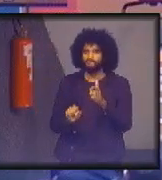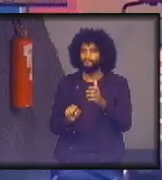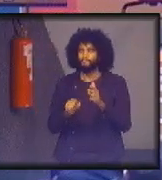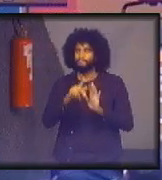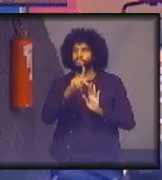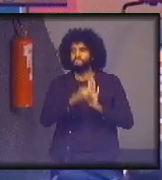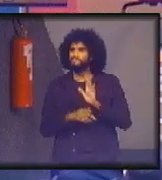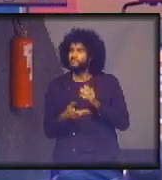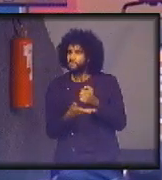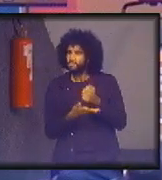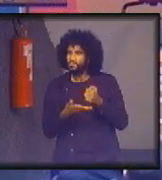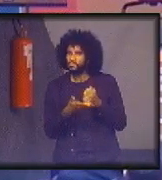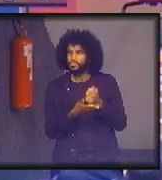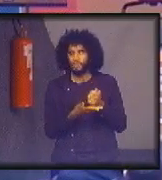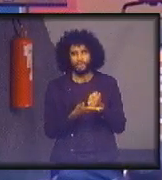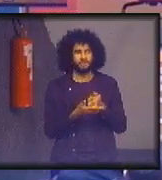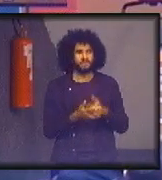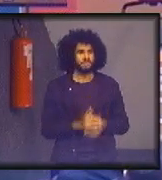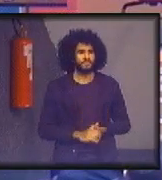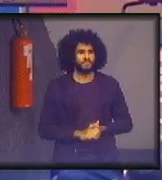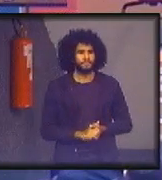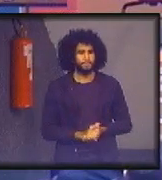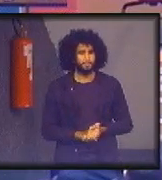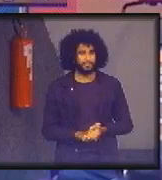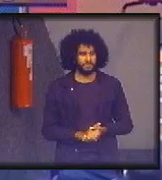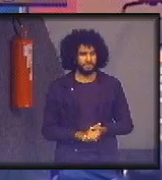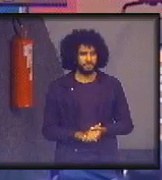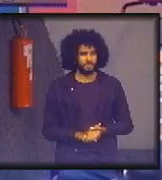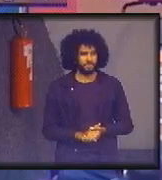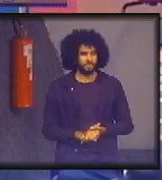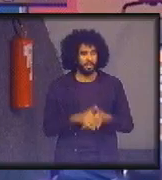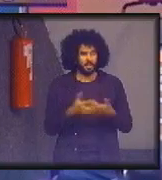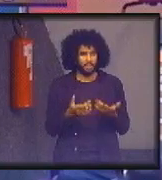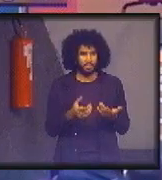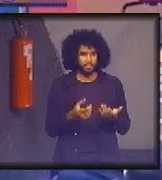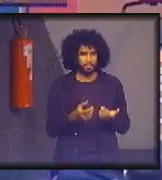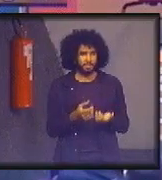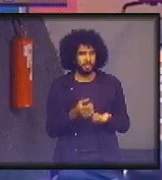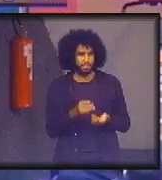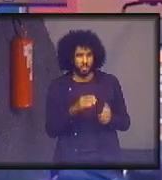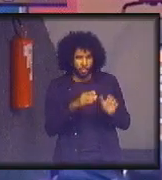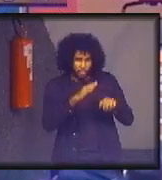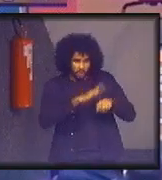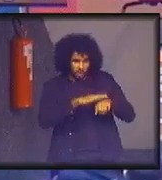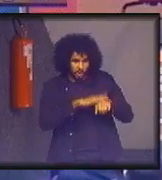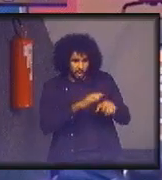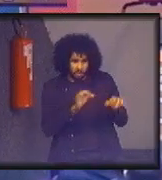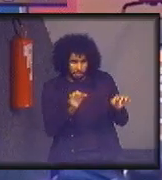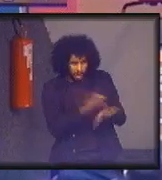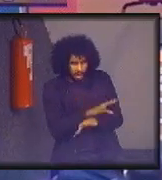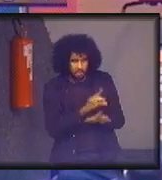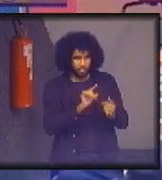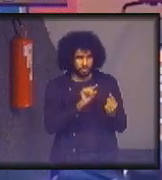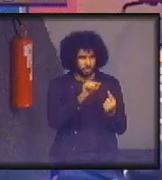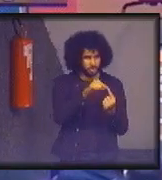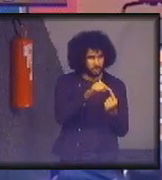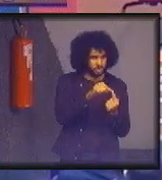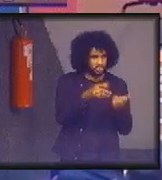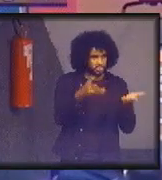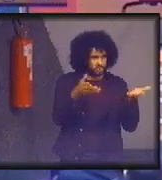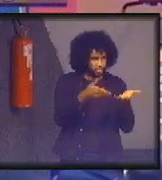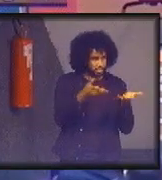é isso? E aí, quando se esgota o prazo colocado nos objetivos do milênio,